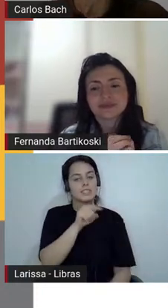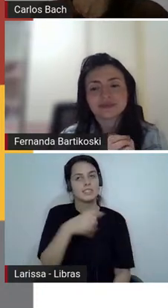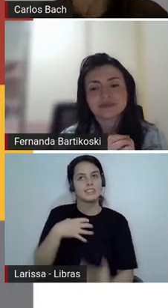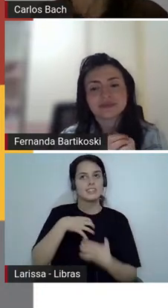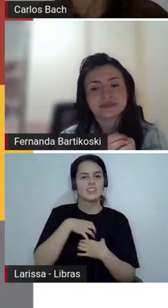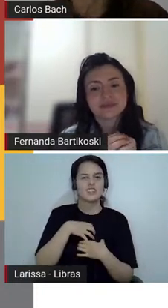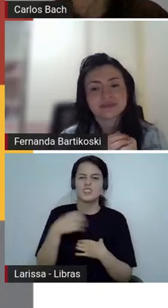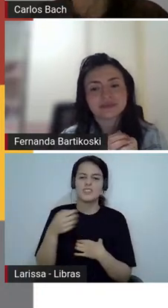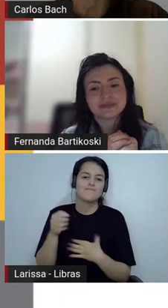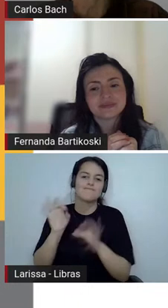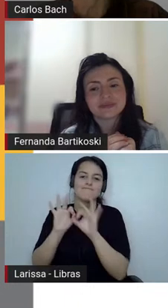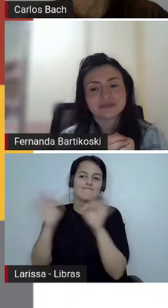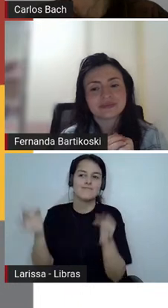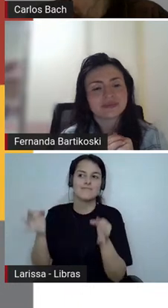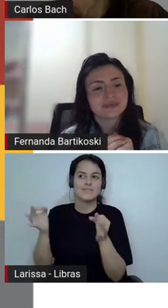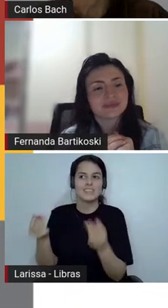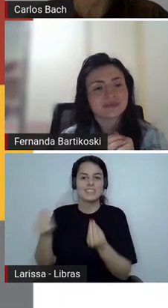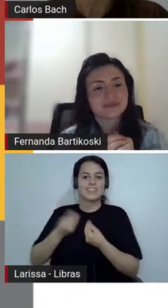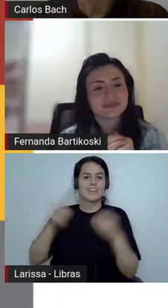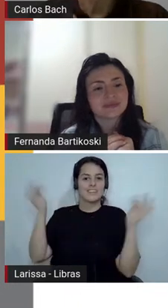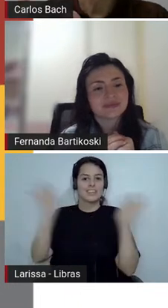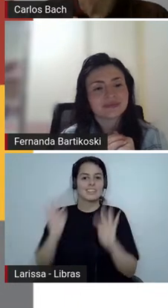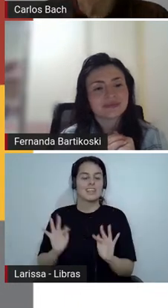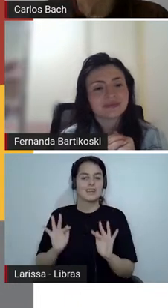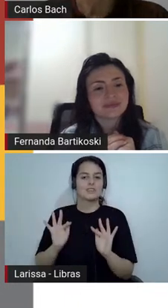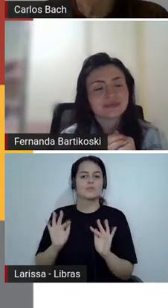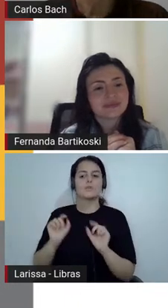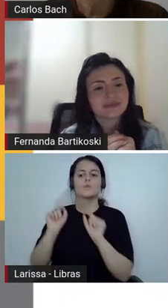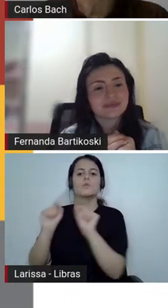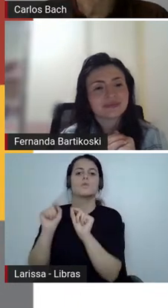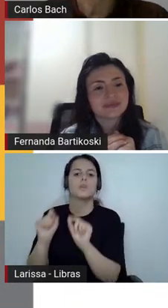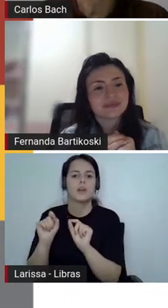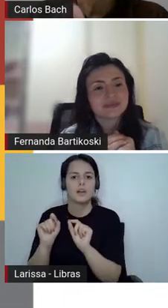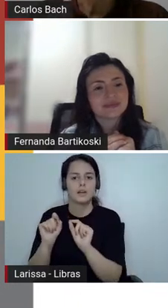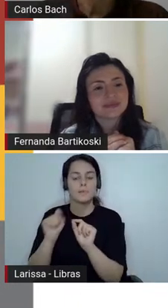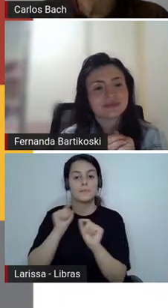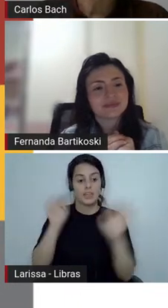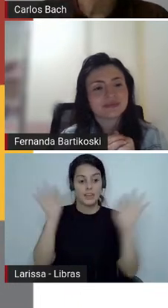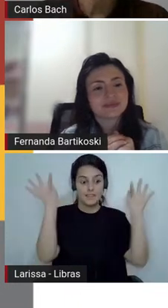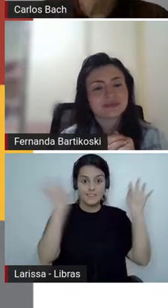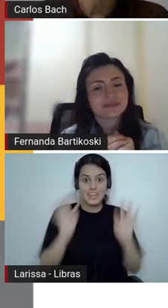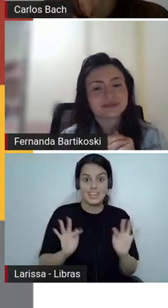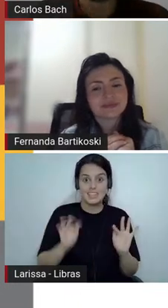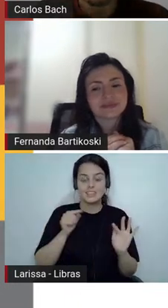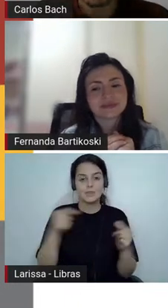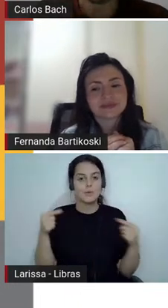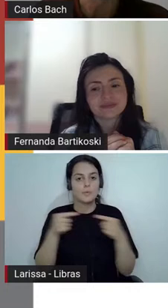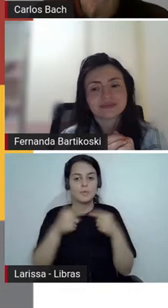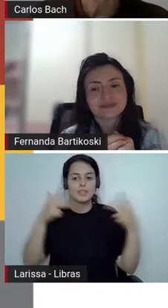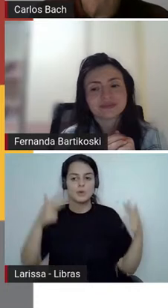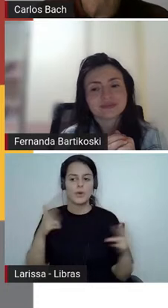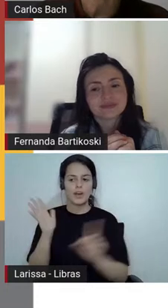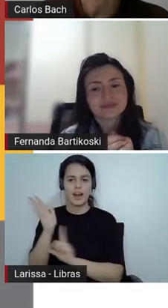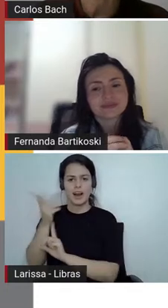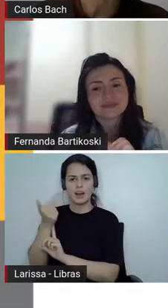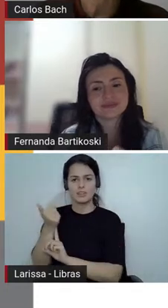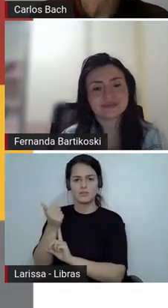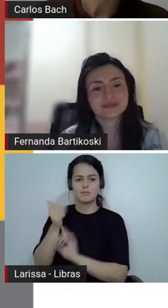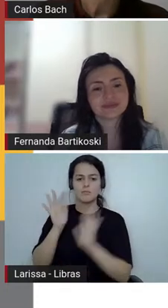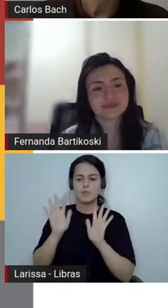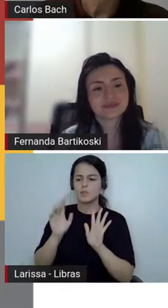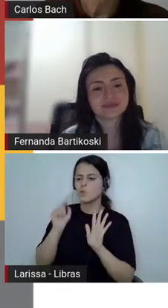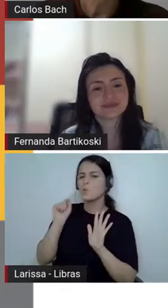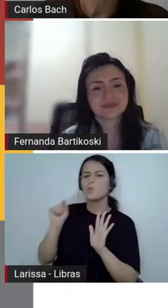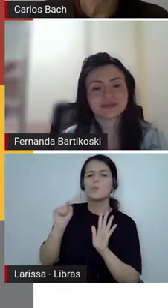seria a arte de ser feliz o que é essa arte de ser feliz o que é arte então eles podem falar sobre isso